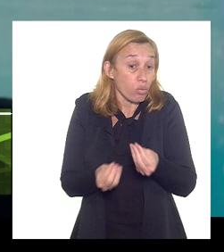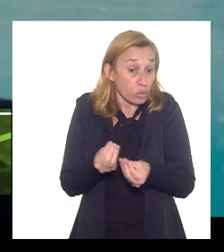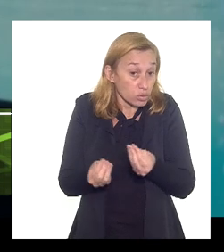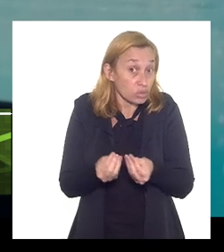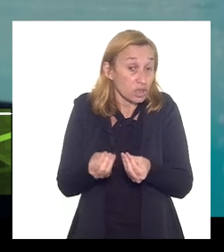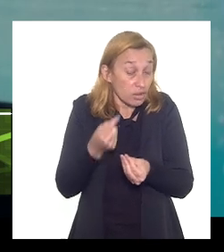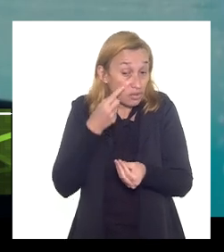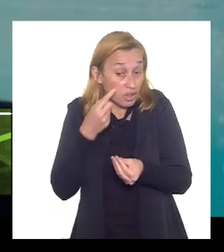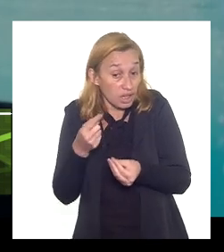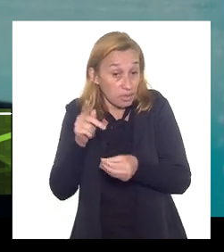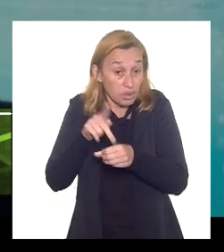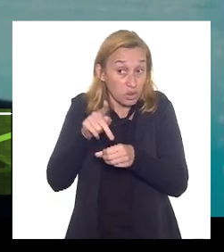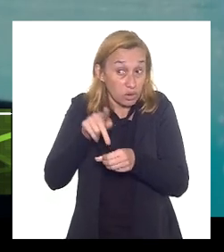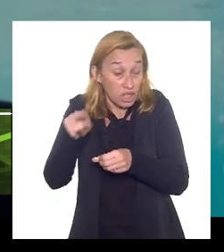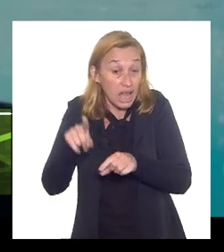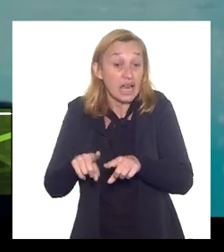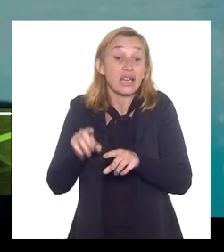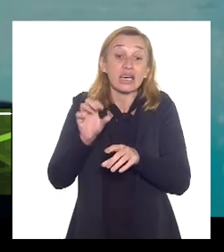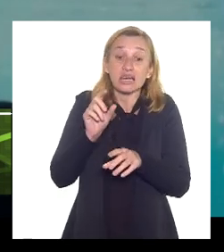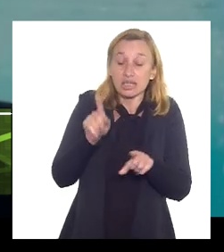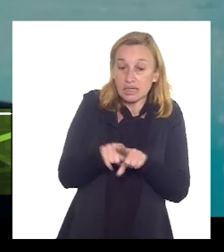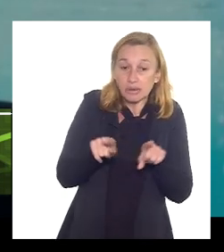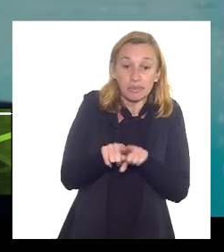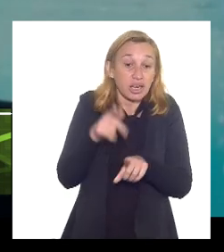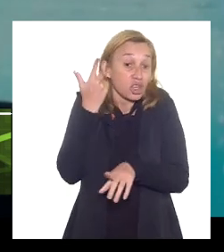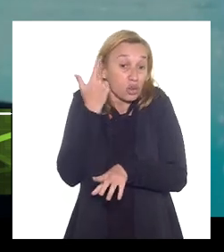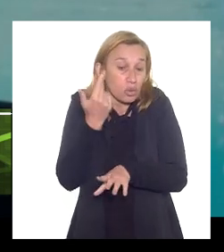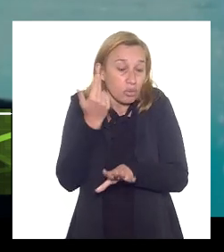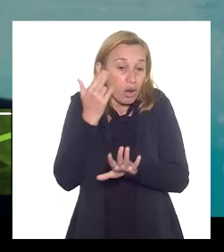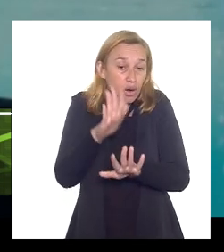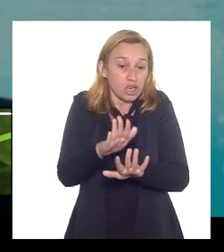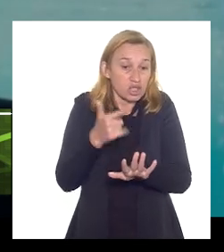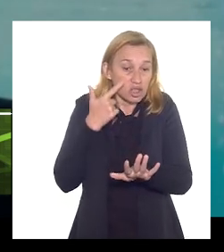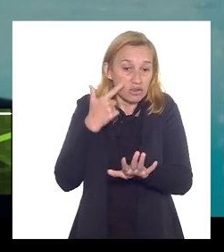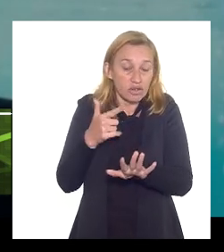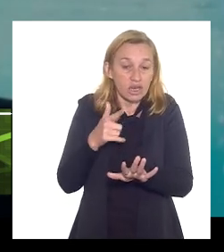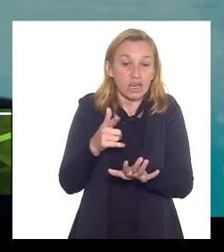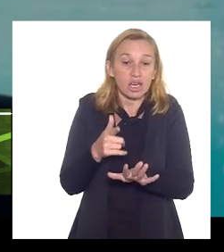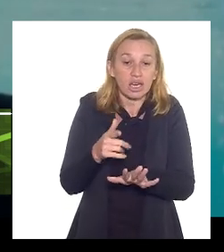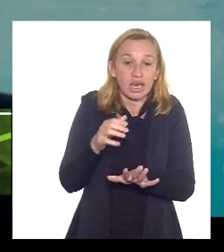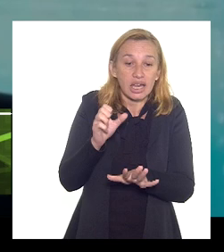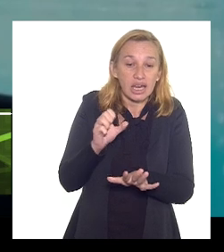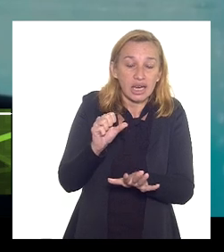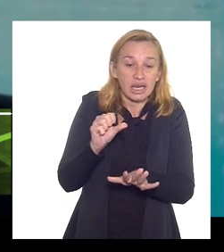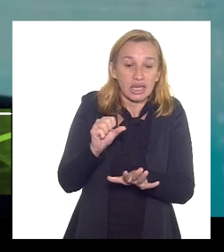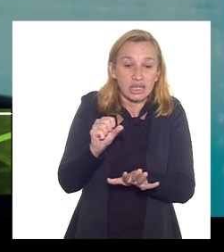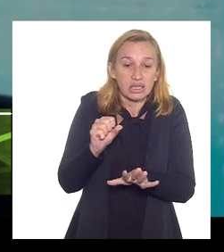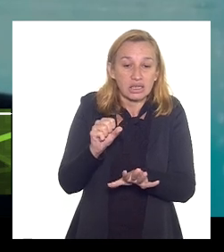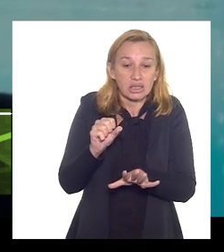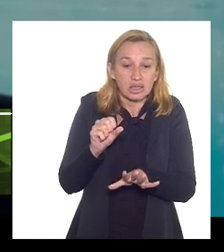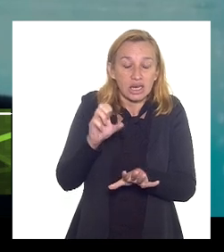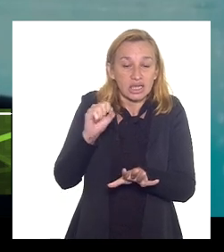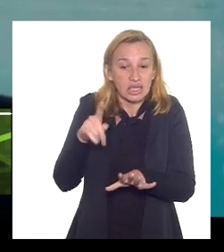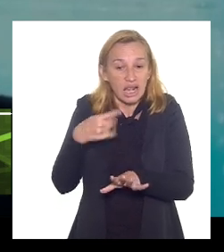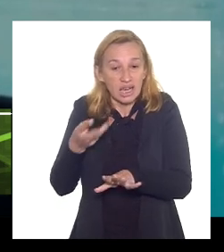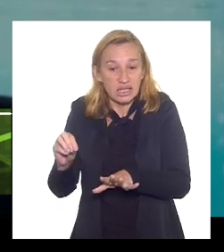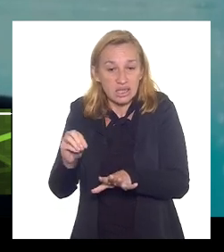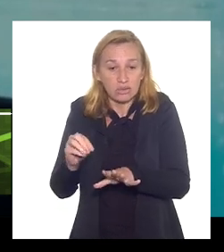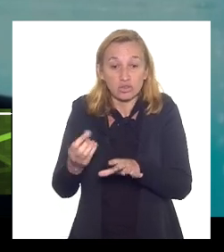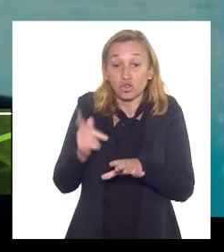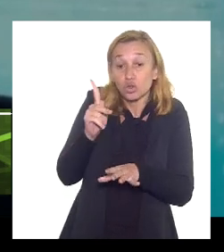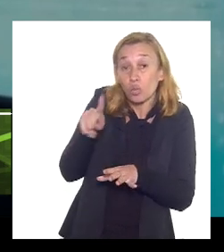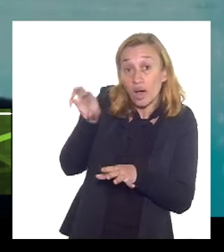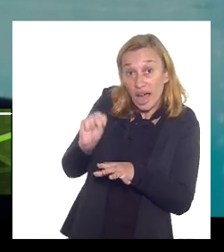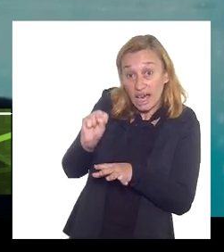esse petróleo de lá e naturalmente isso fala muito a gente tem instalações capazes de equipar para produzir um gás